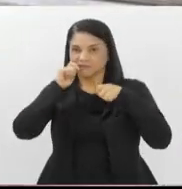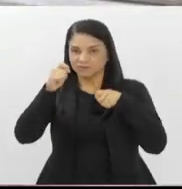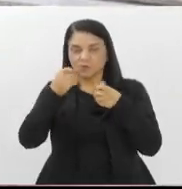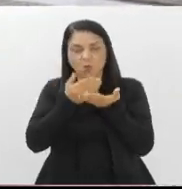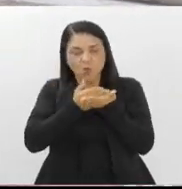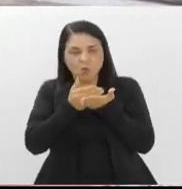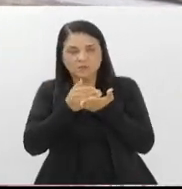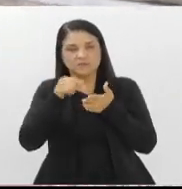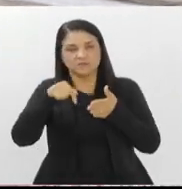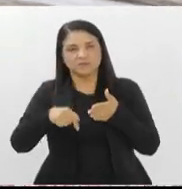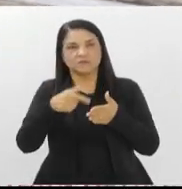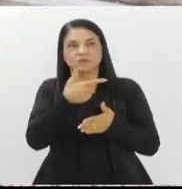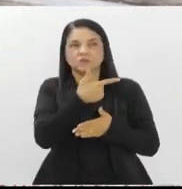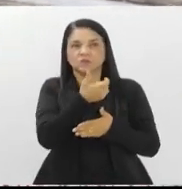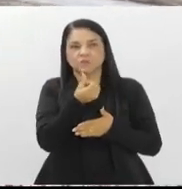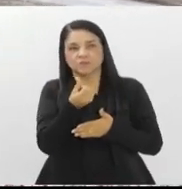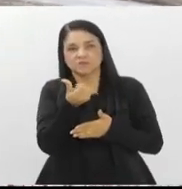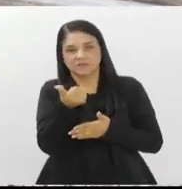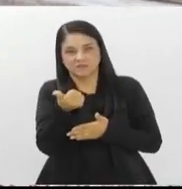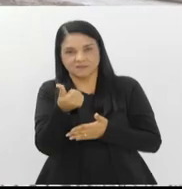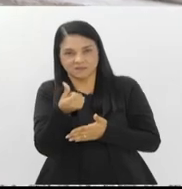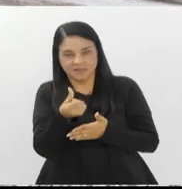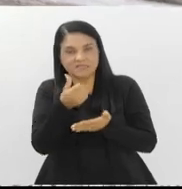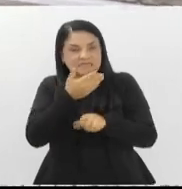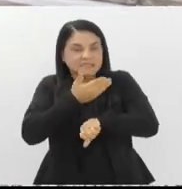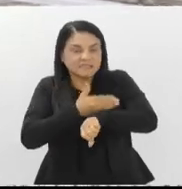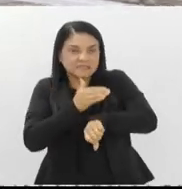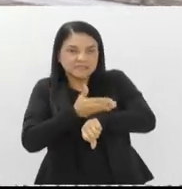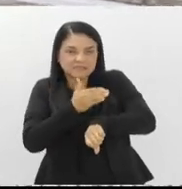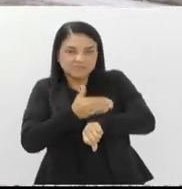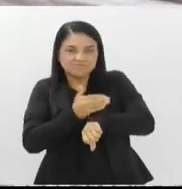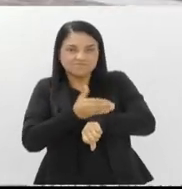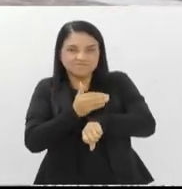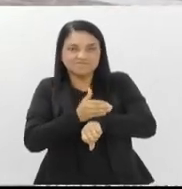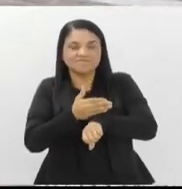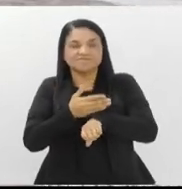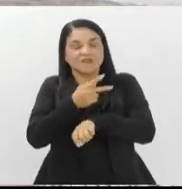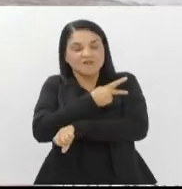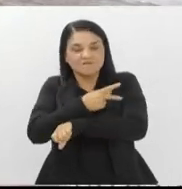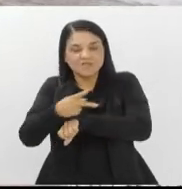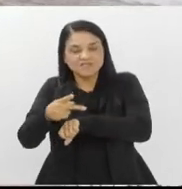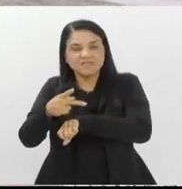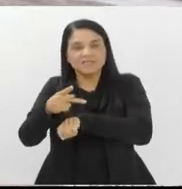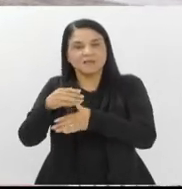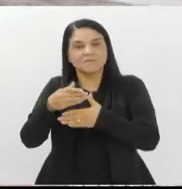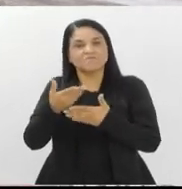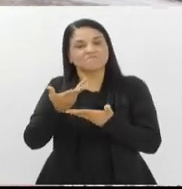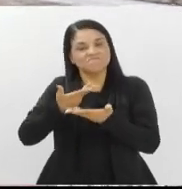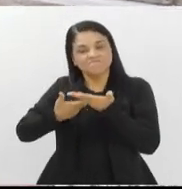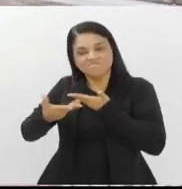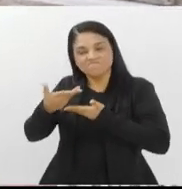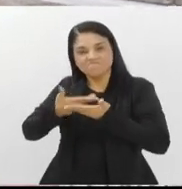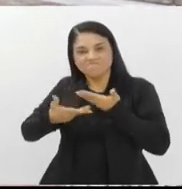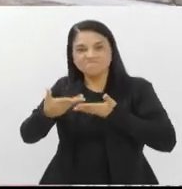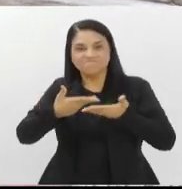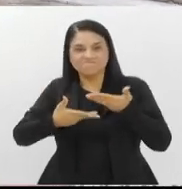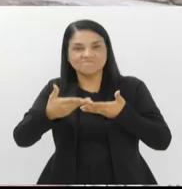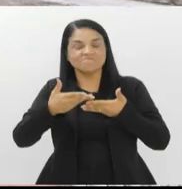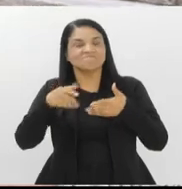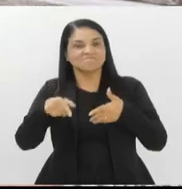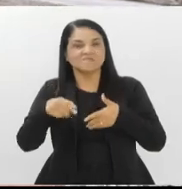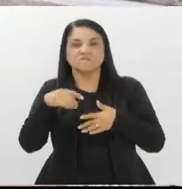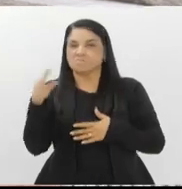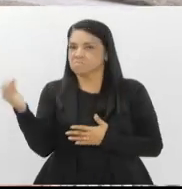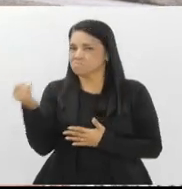entre 2016 e 2017 como estagiário da Visita Mediada, que é uma das visitas mais emblemáticas da cidade do Rio de